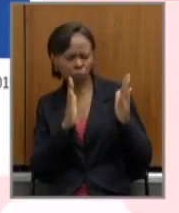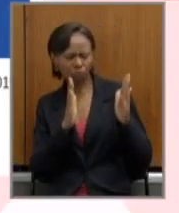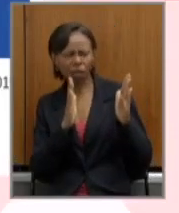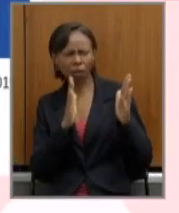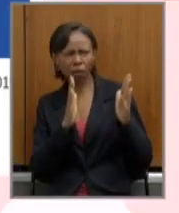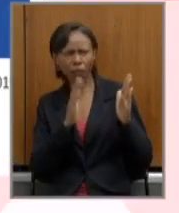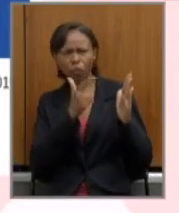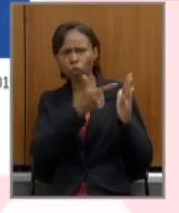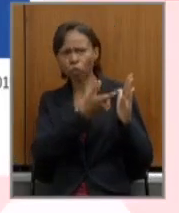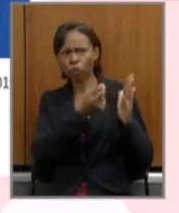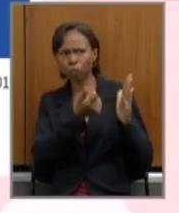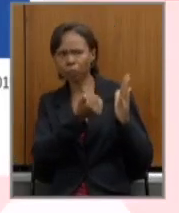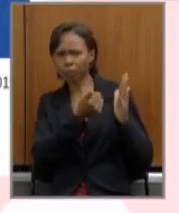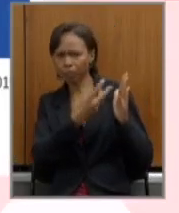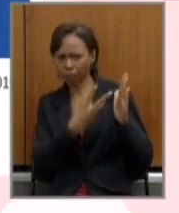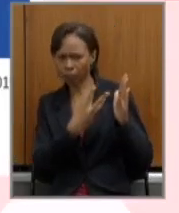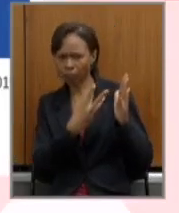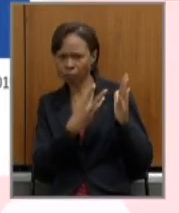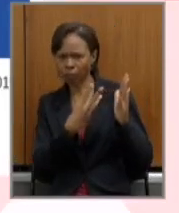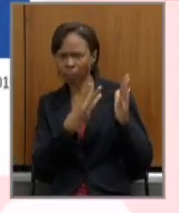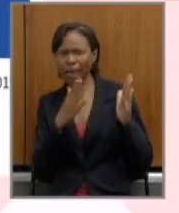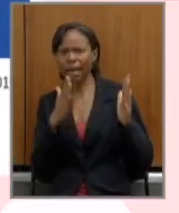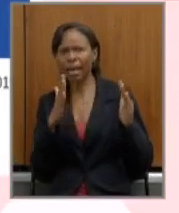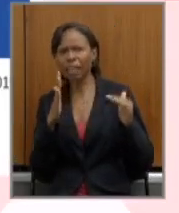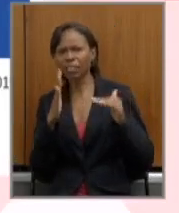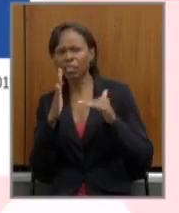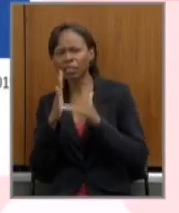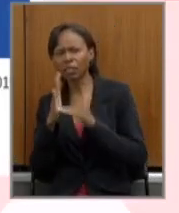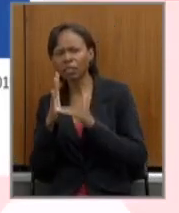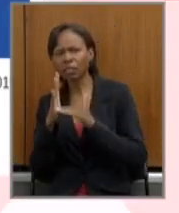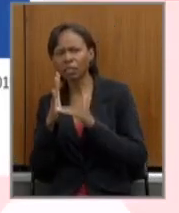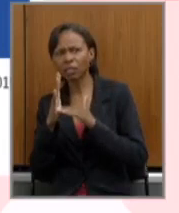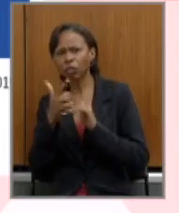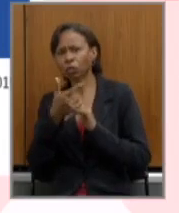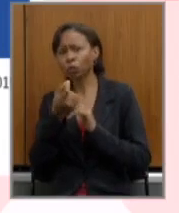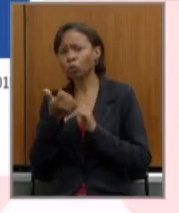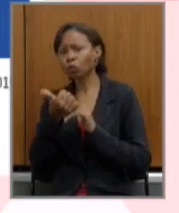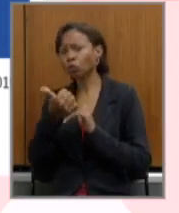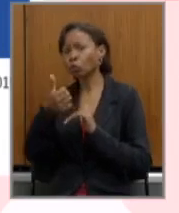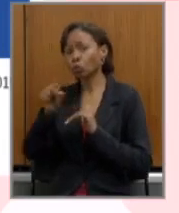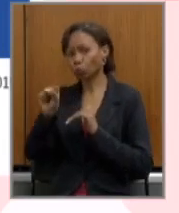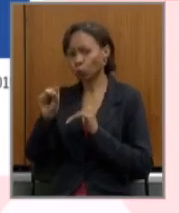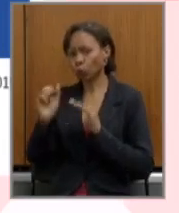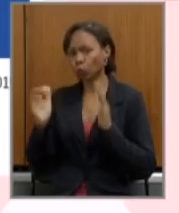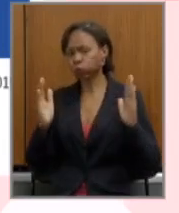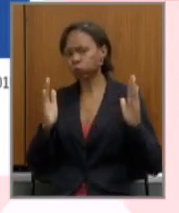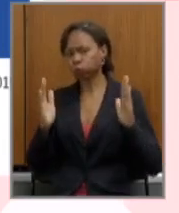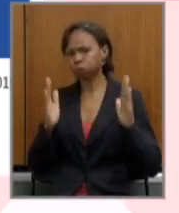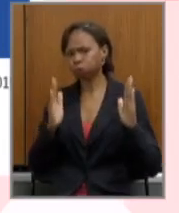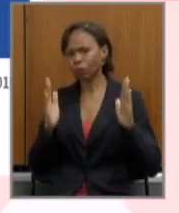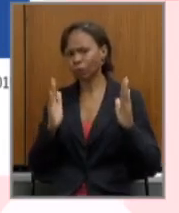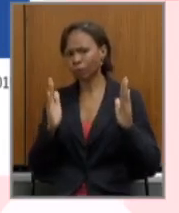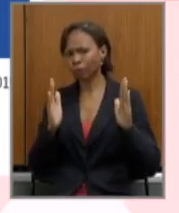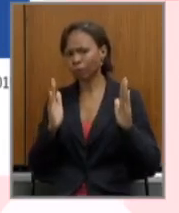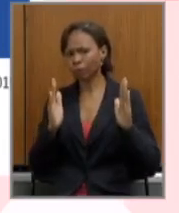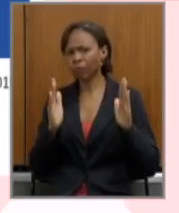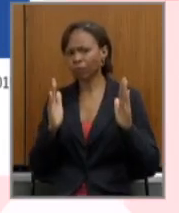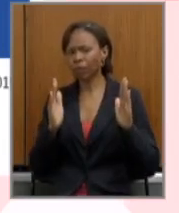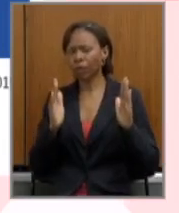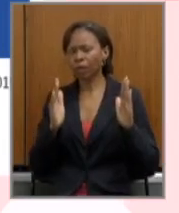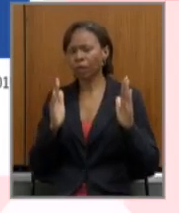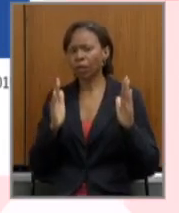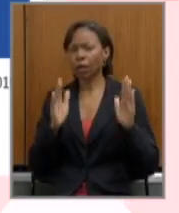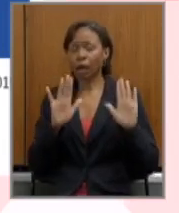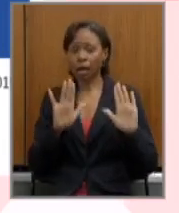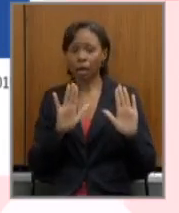2013 a 2018, enquanto as